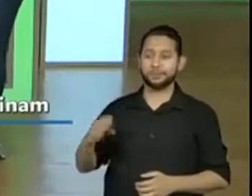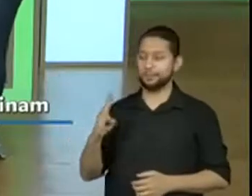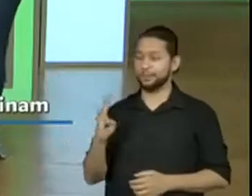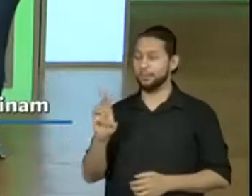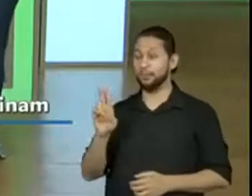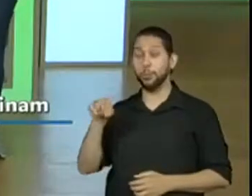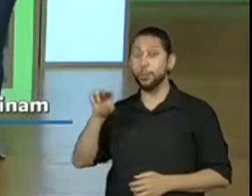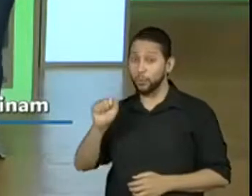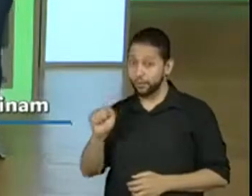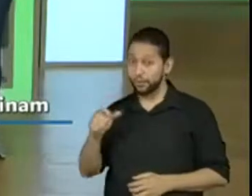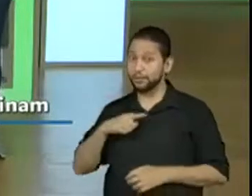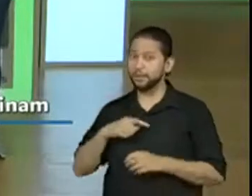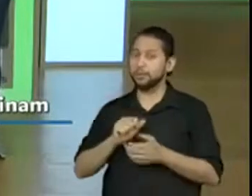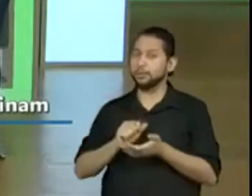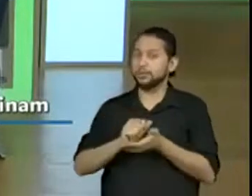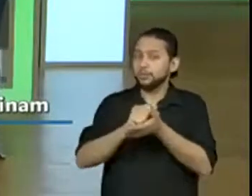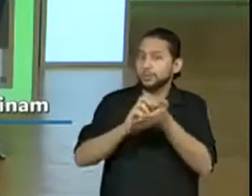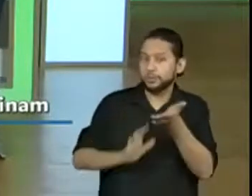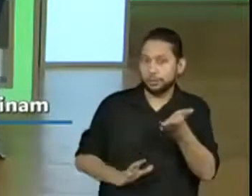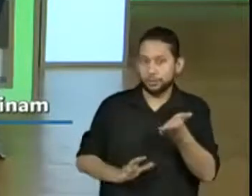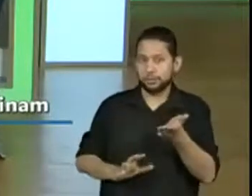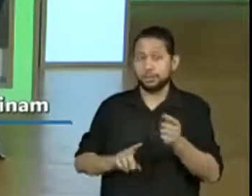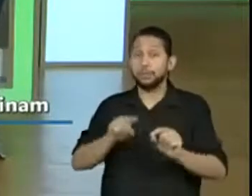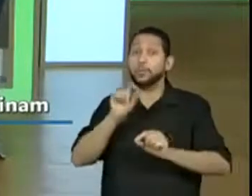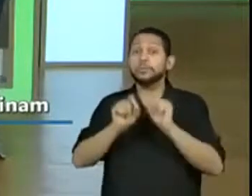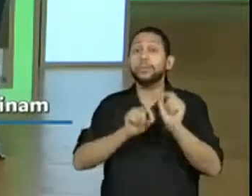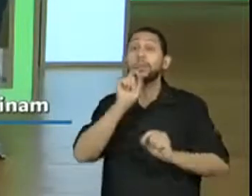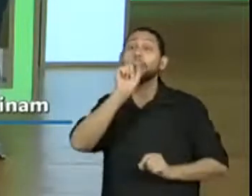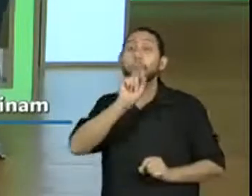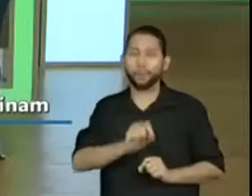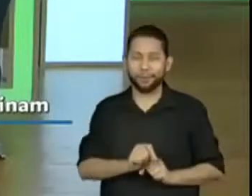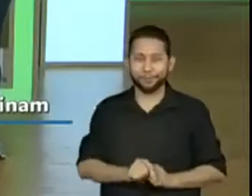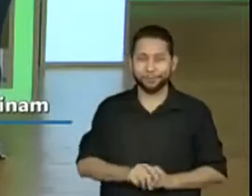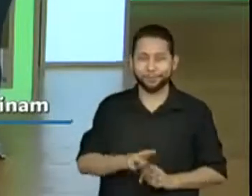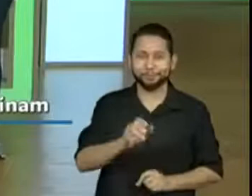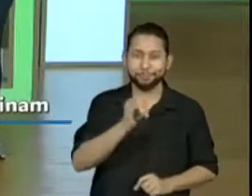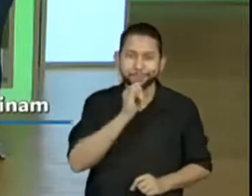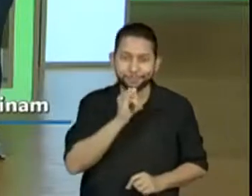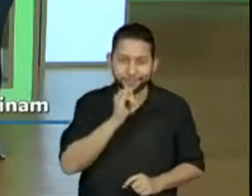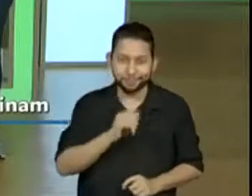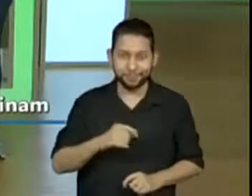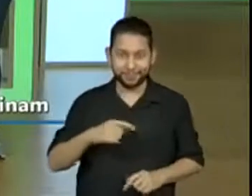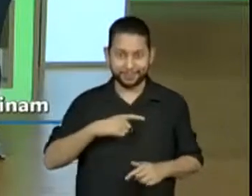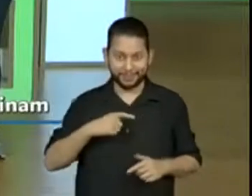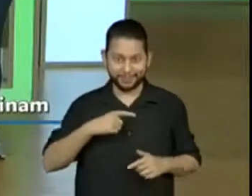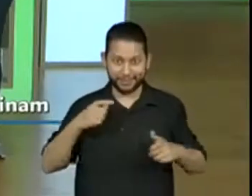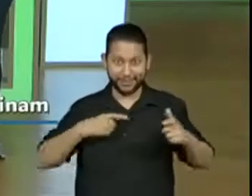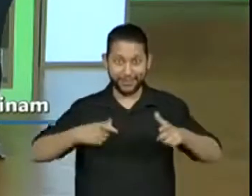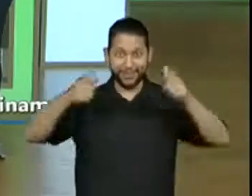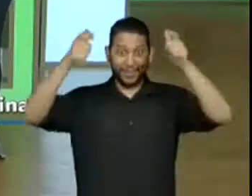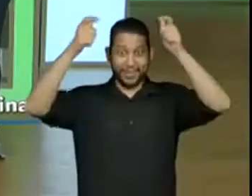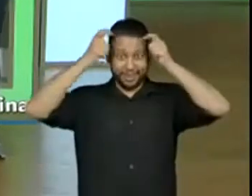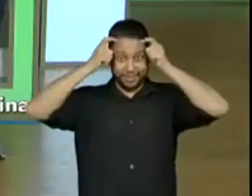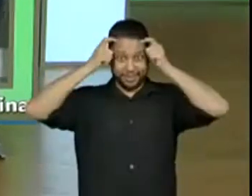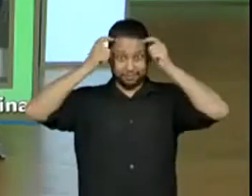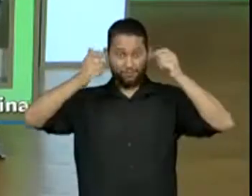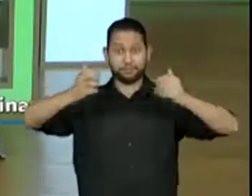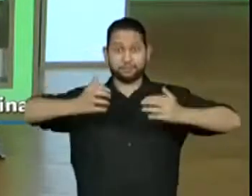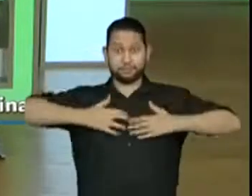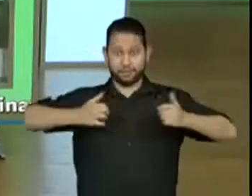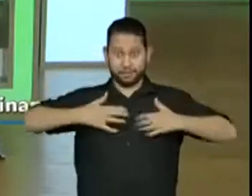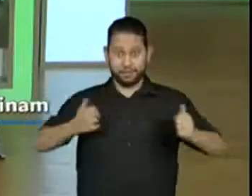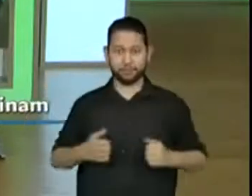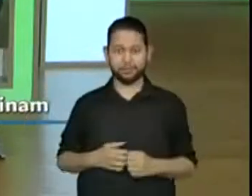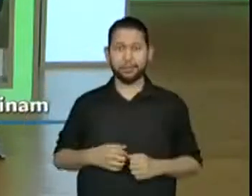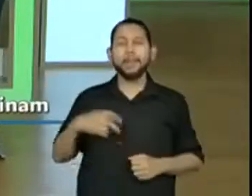que é analisar a história pela visão de cada personagem, né? Então, em outro momento, combinem aí